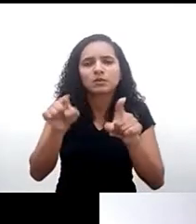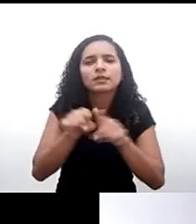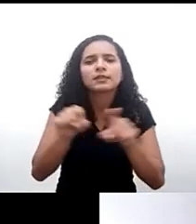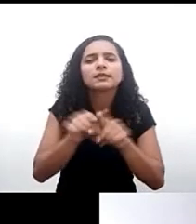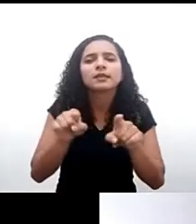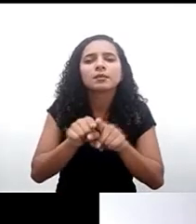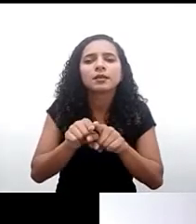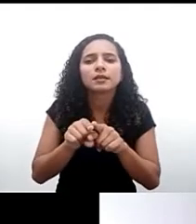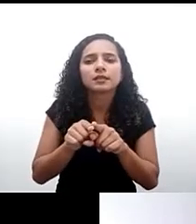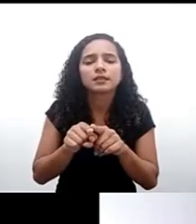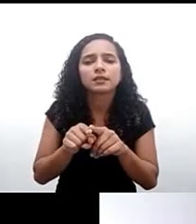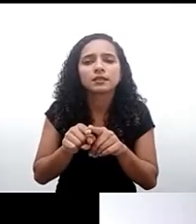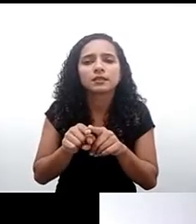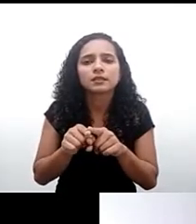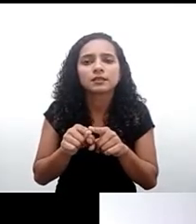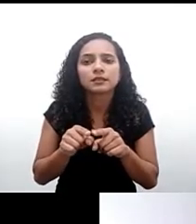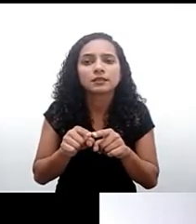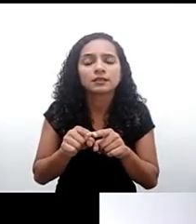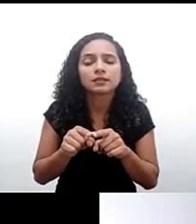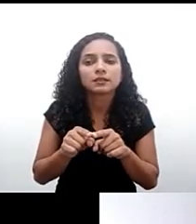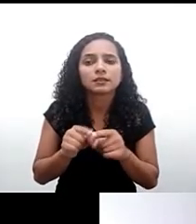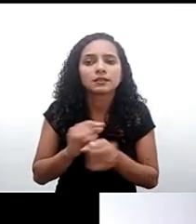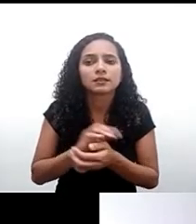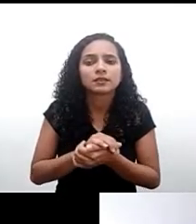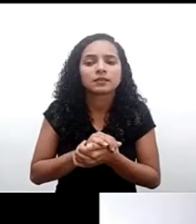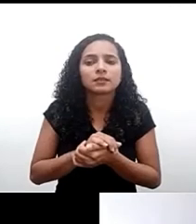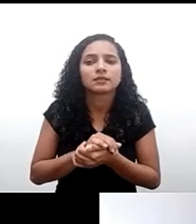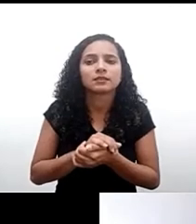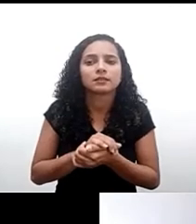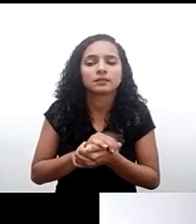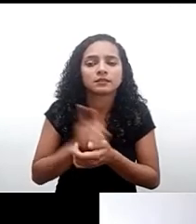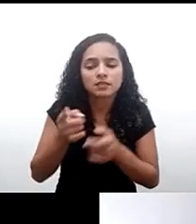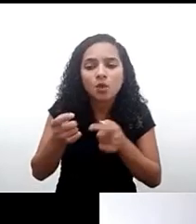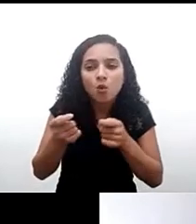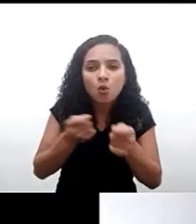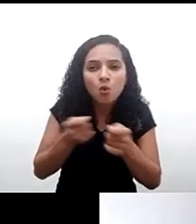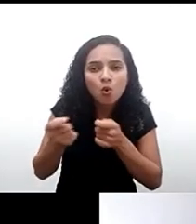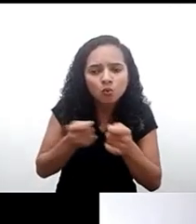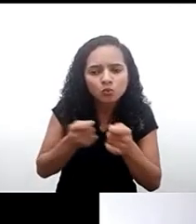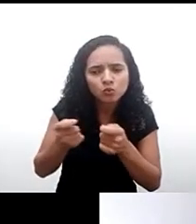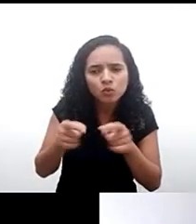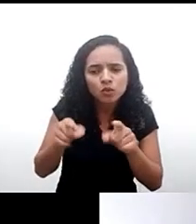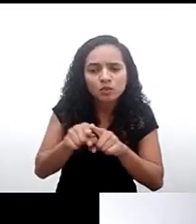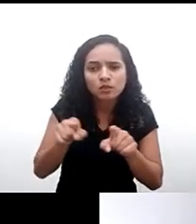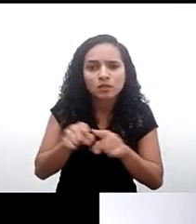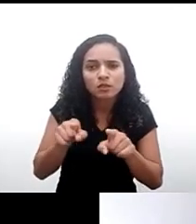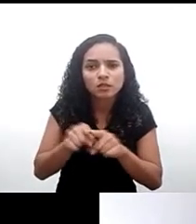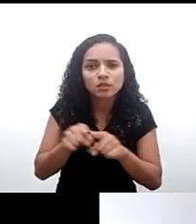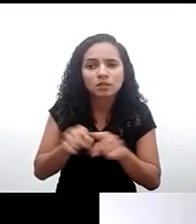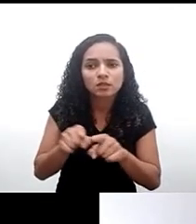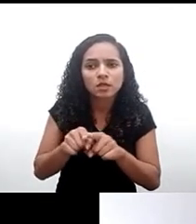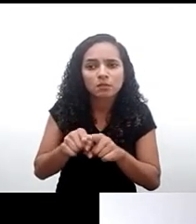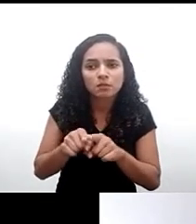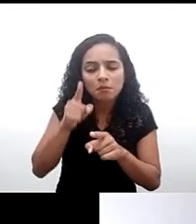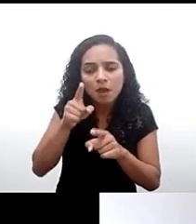de ter um controle uma autoridade para poder acompanhar essas questões